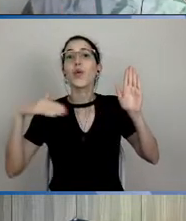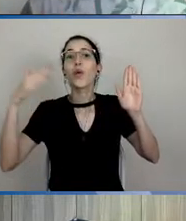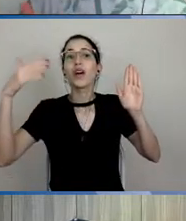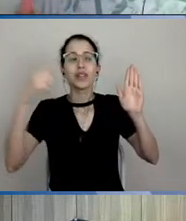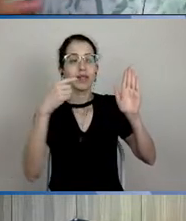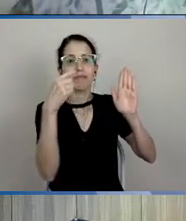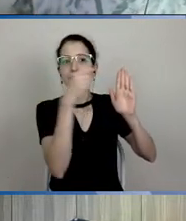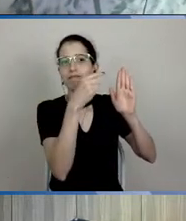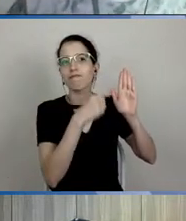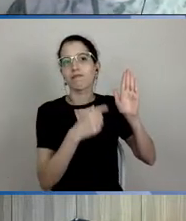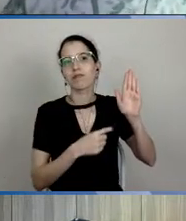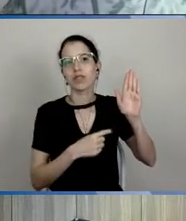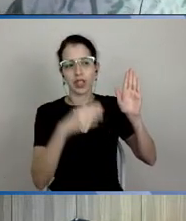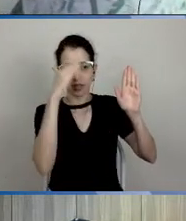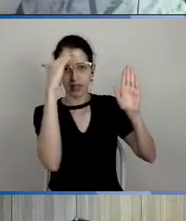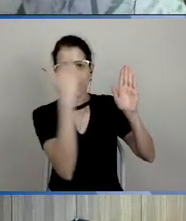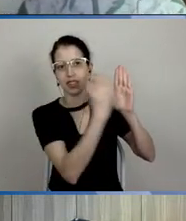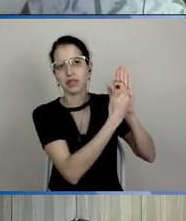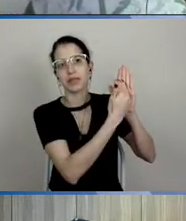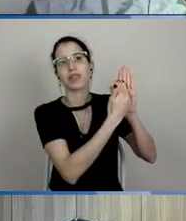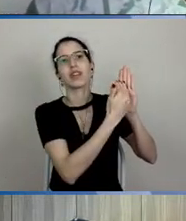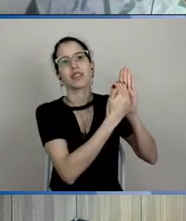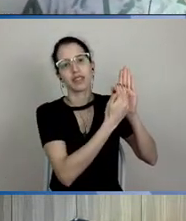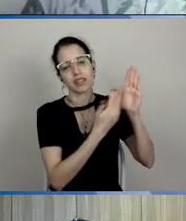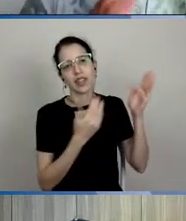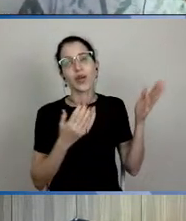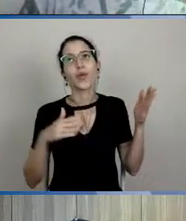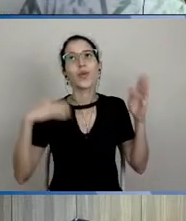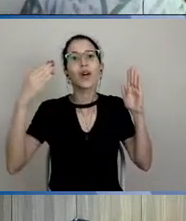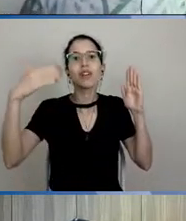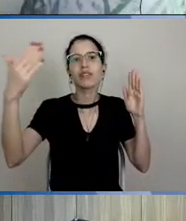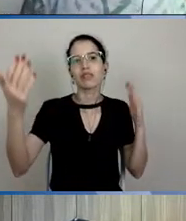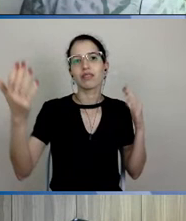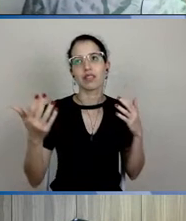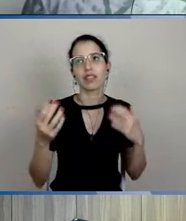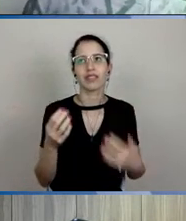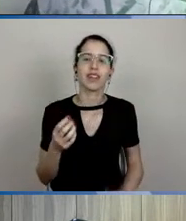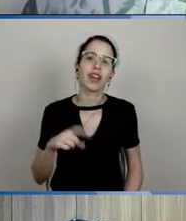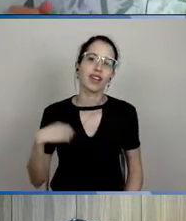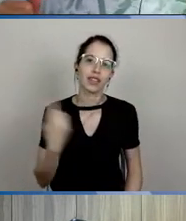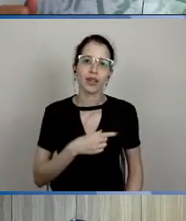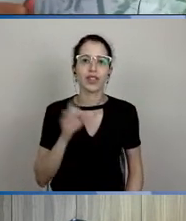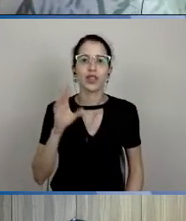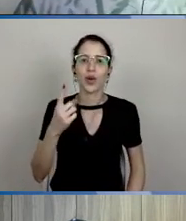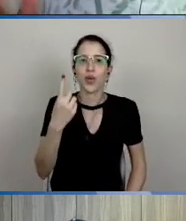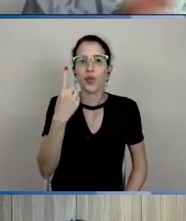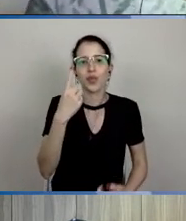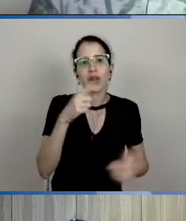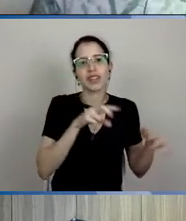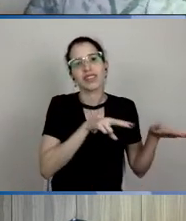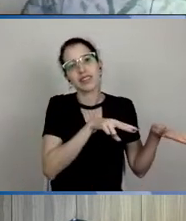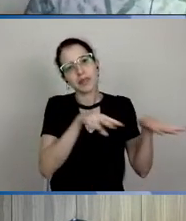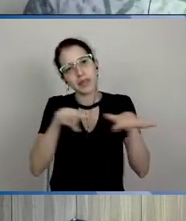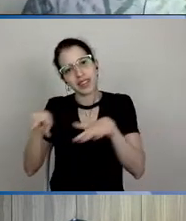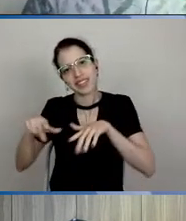o mais celeramente possível na UFSCar. Nós só temos uma semana de trabalho e já resolvemos um problema de estágios que já